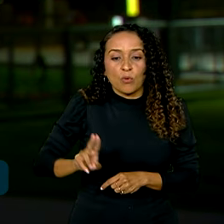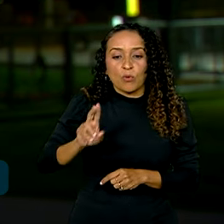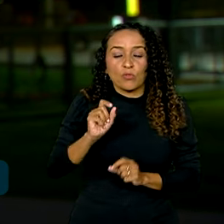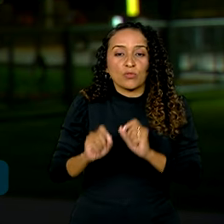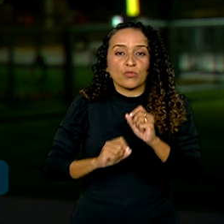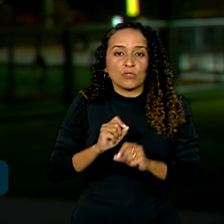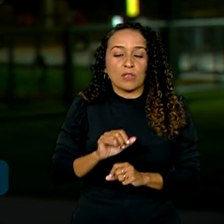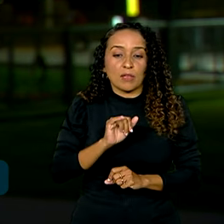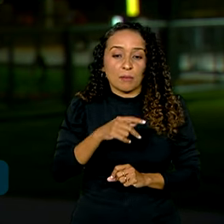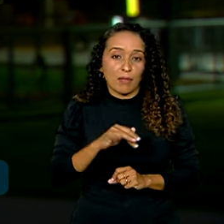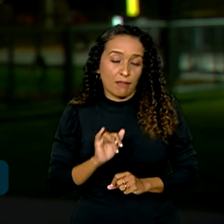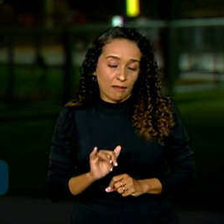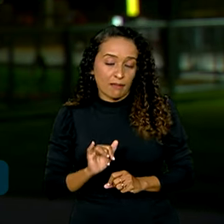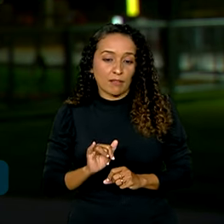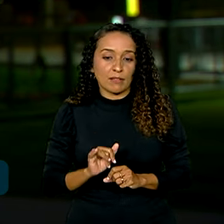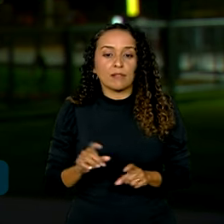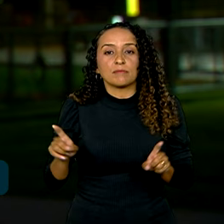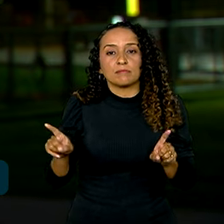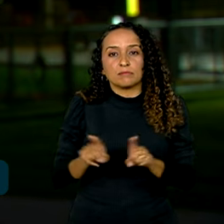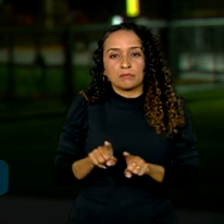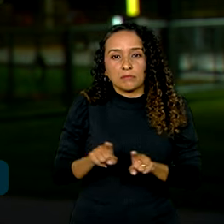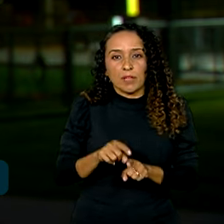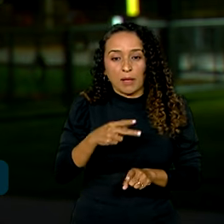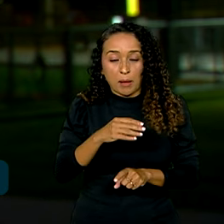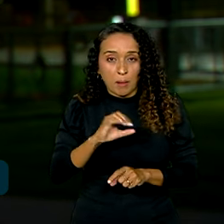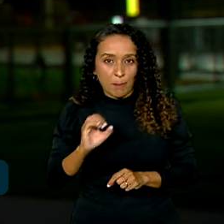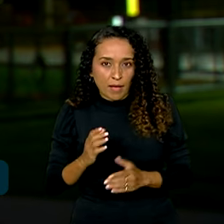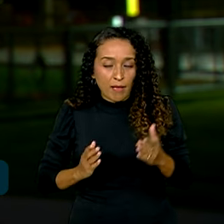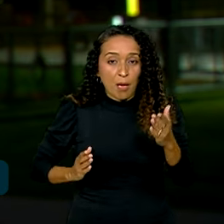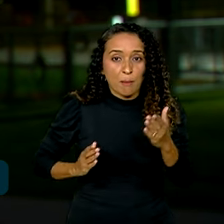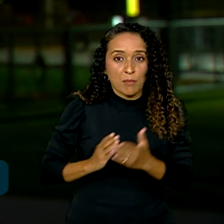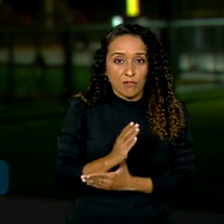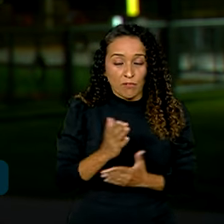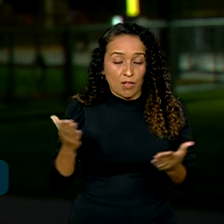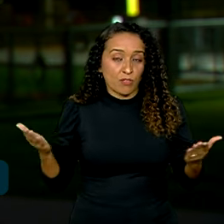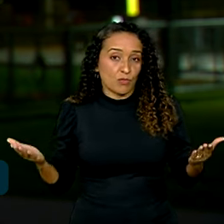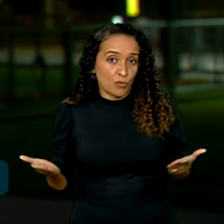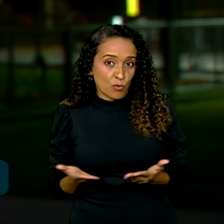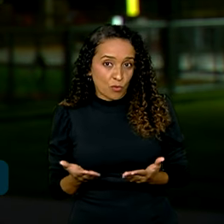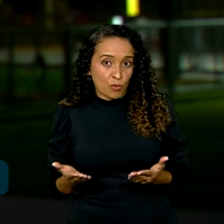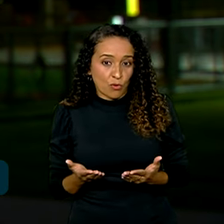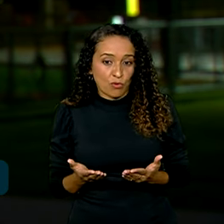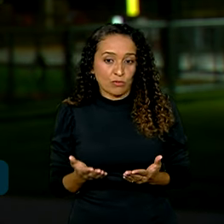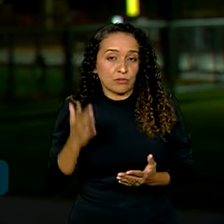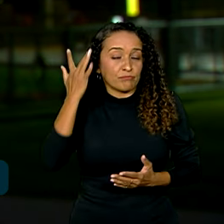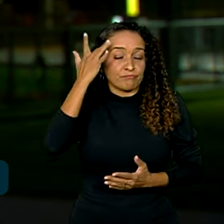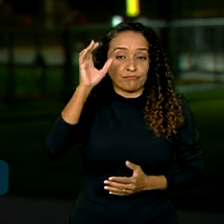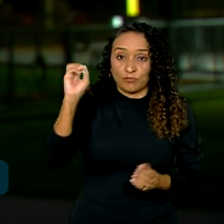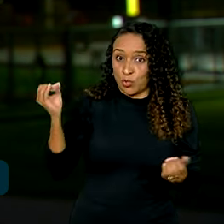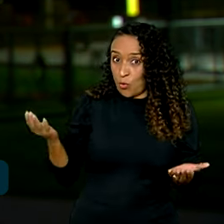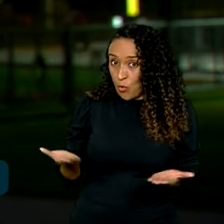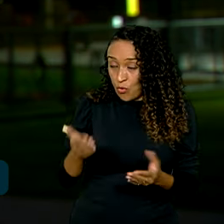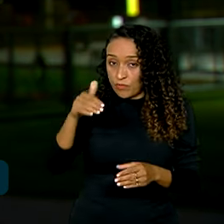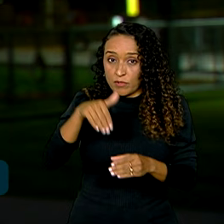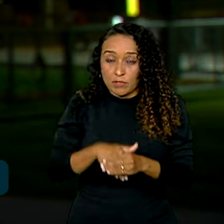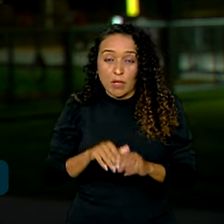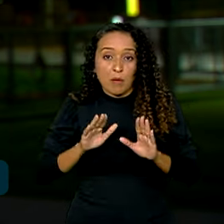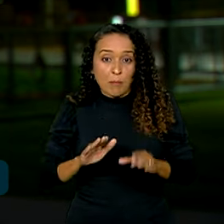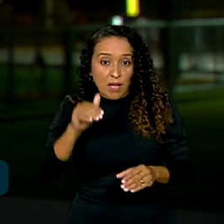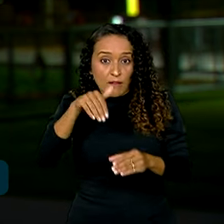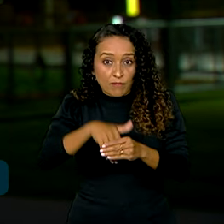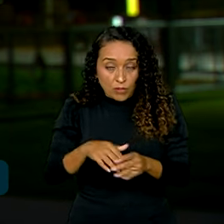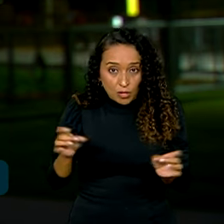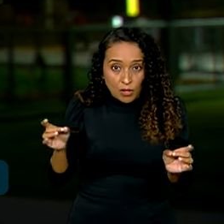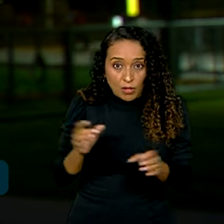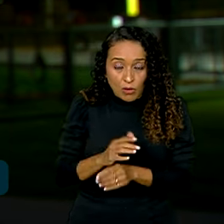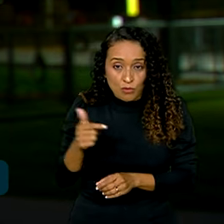de IPI. E, assim que a PEC, então, for aprovada hoje, não sabe se é hoje essa votação, mas assim que for aprovada